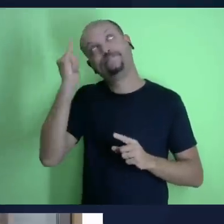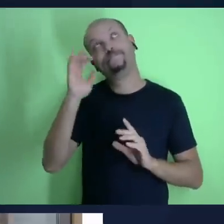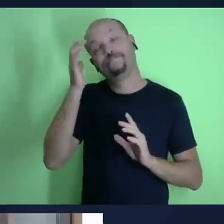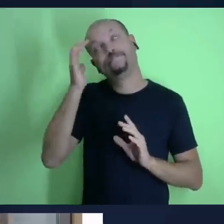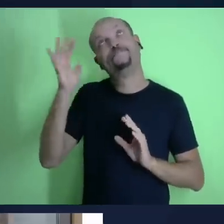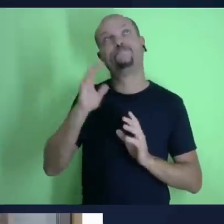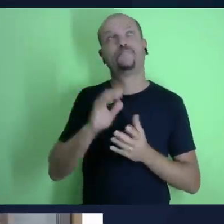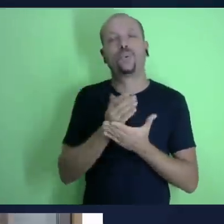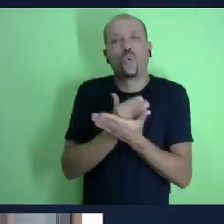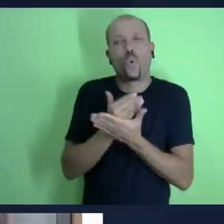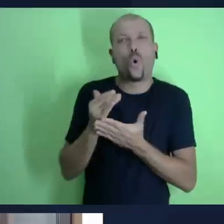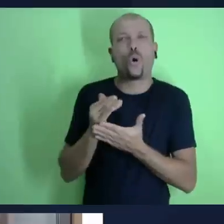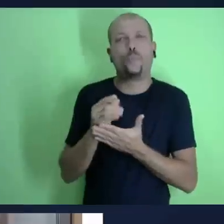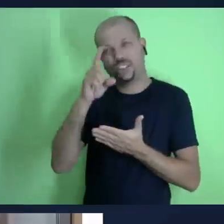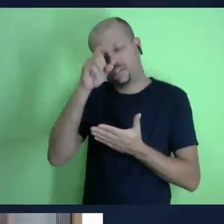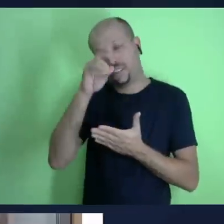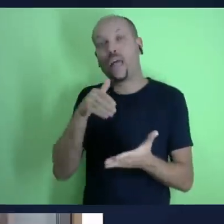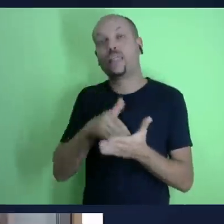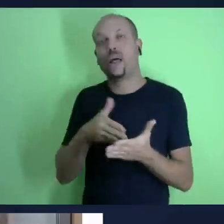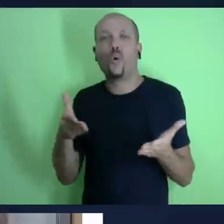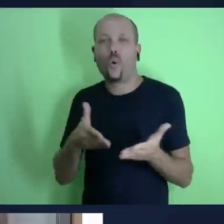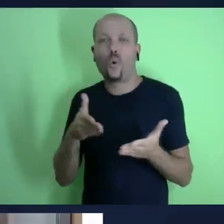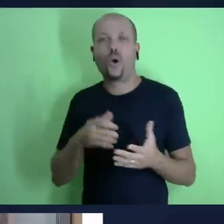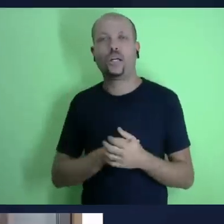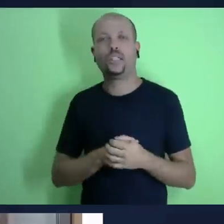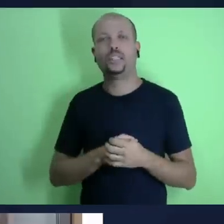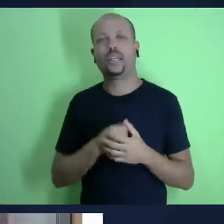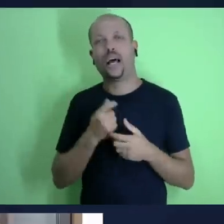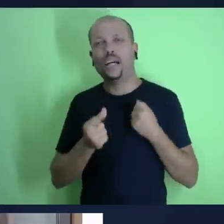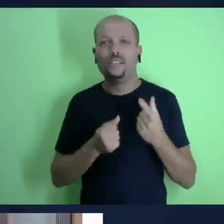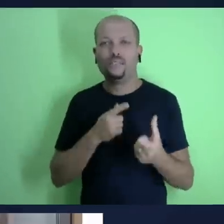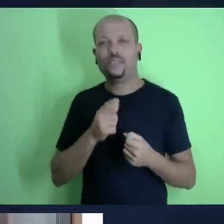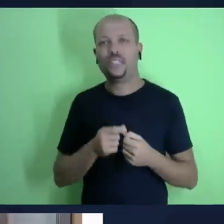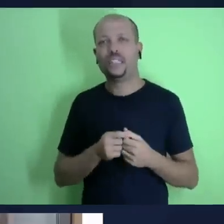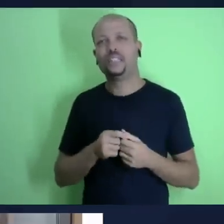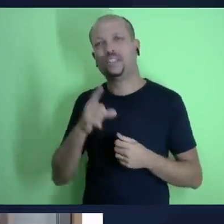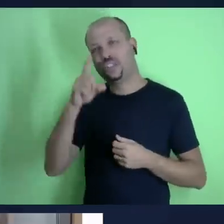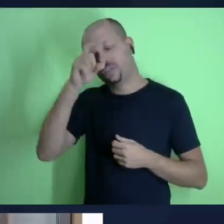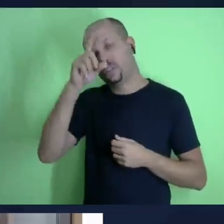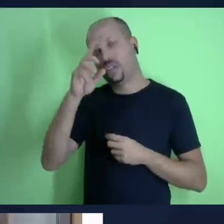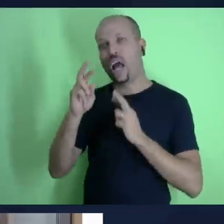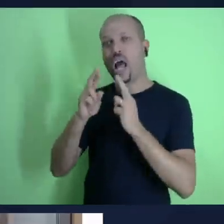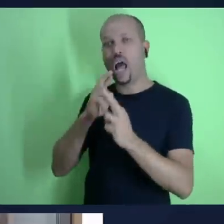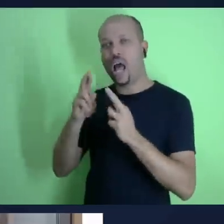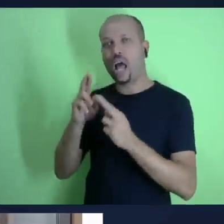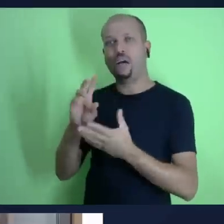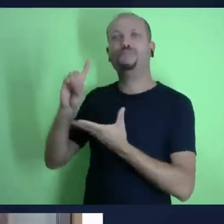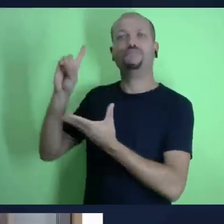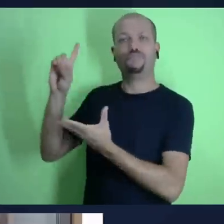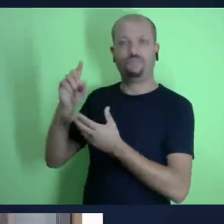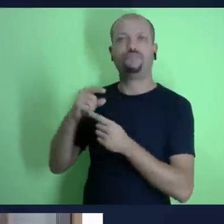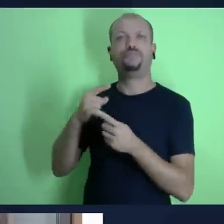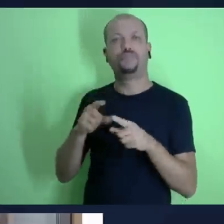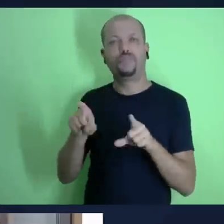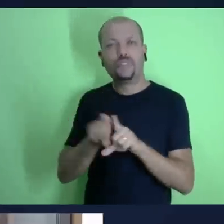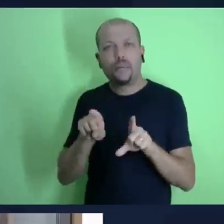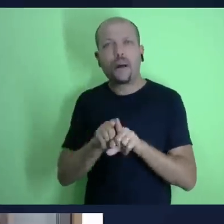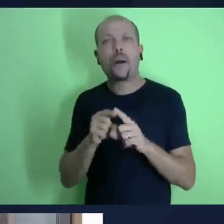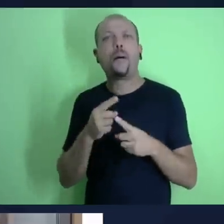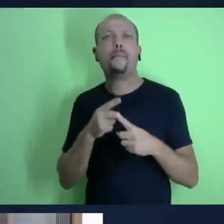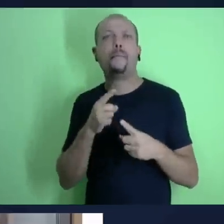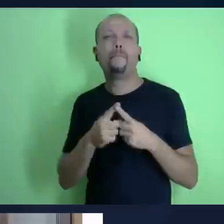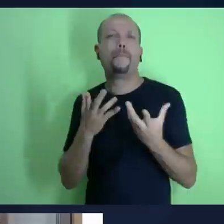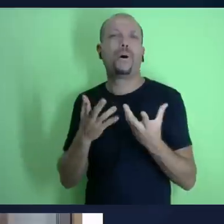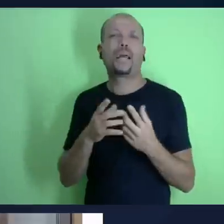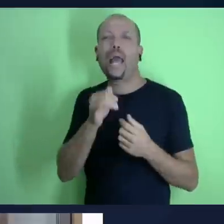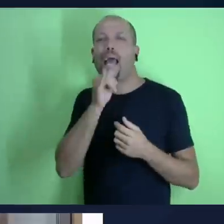positivo por exemplo que o senhor citou eu estou usando aqui um outro exemplo é talvez nesse sentido eu enfrente mais